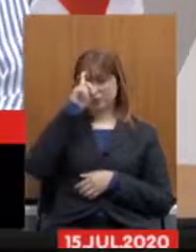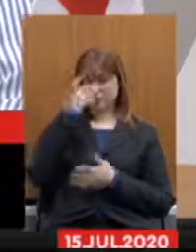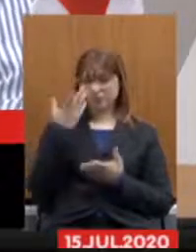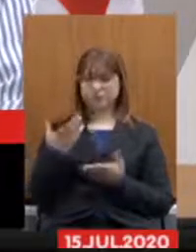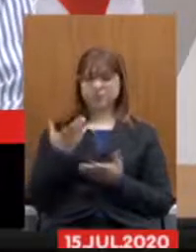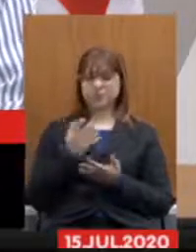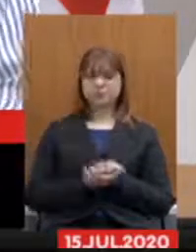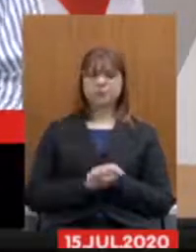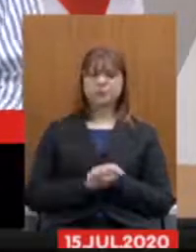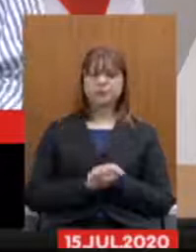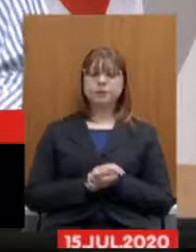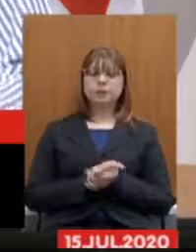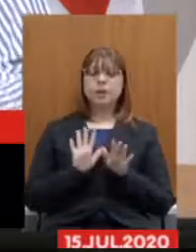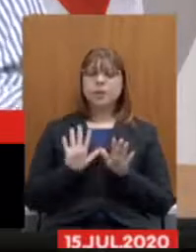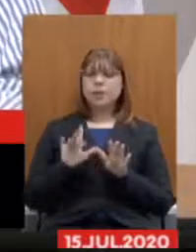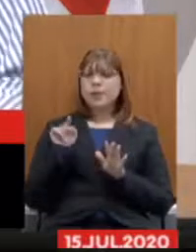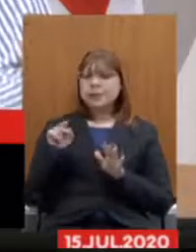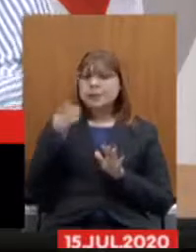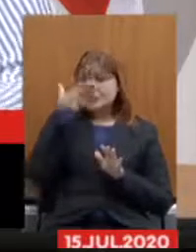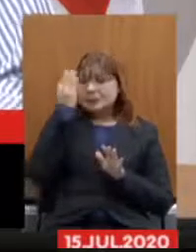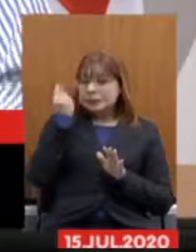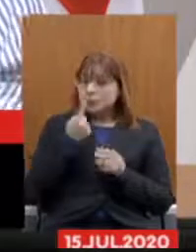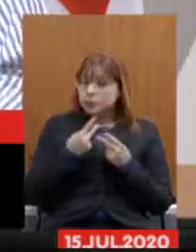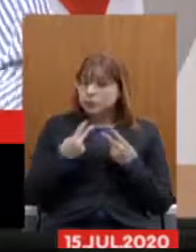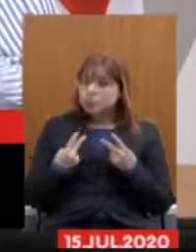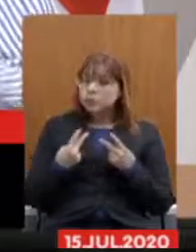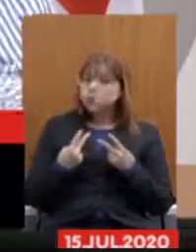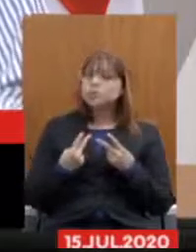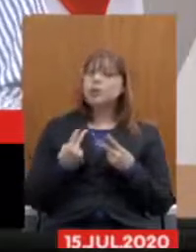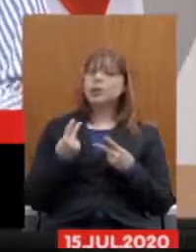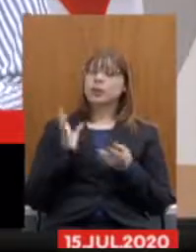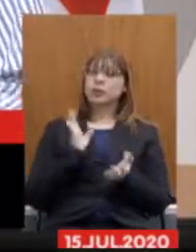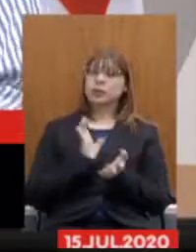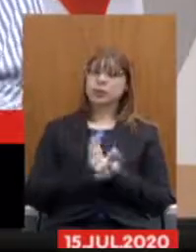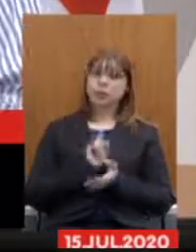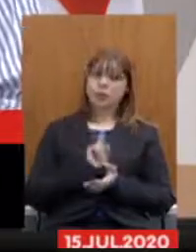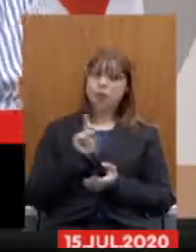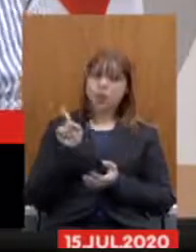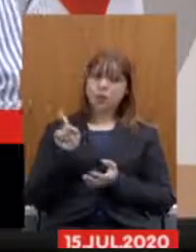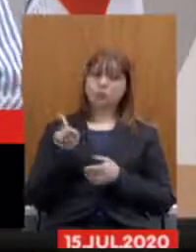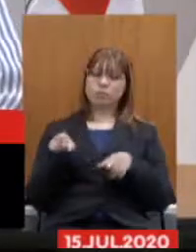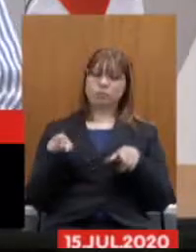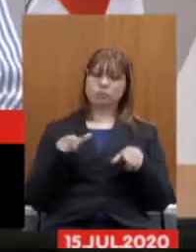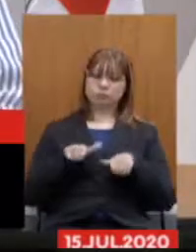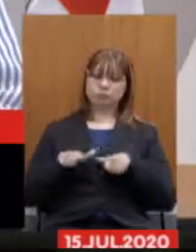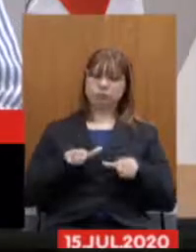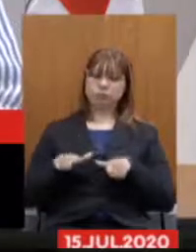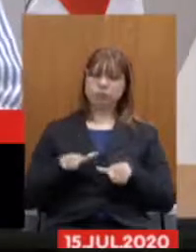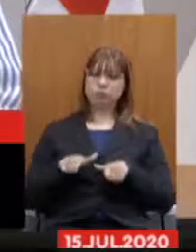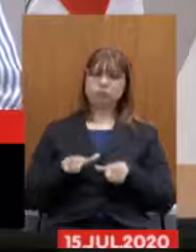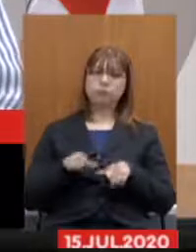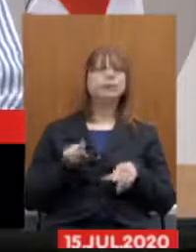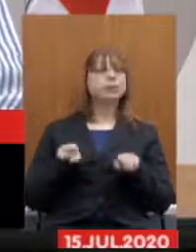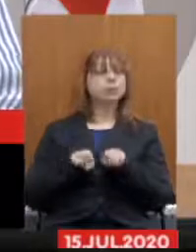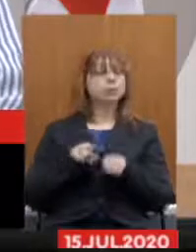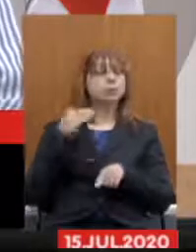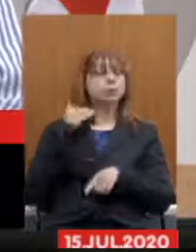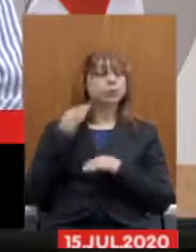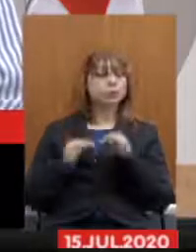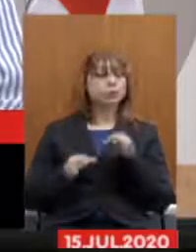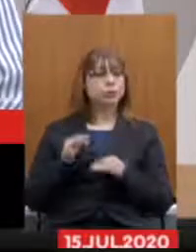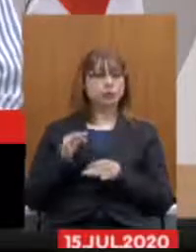dizer na mesma situação que os nossos colegas de trabalho estão lá em Juiz de Fora